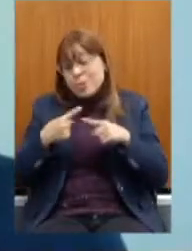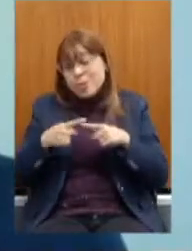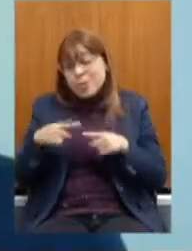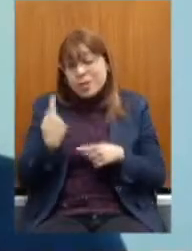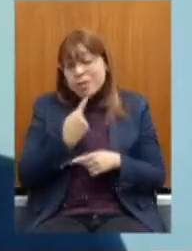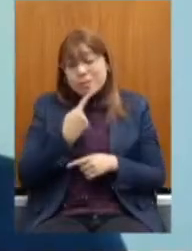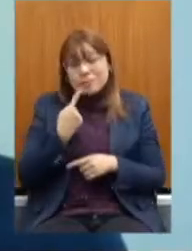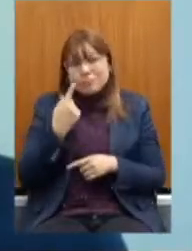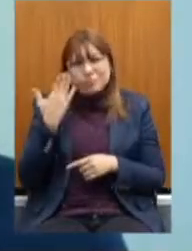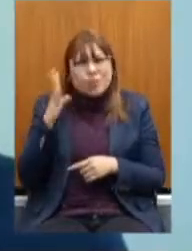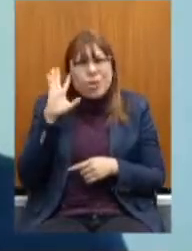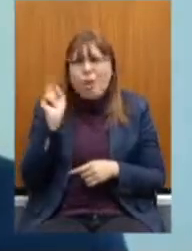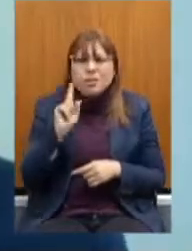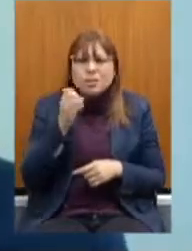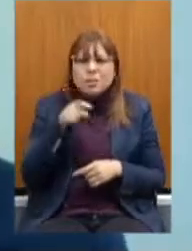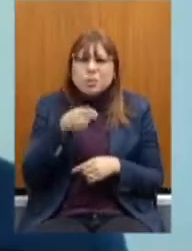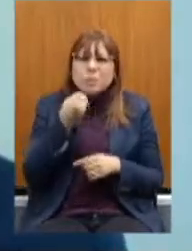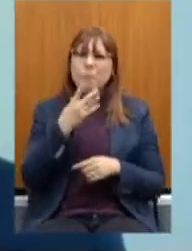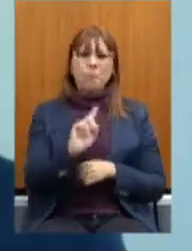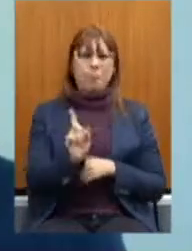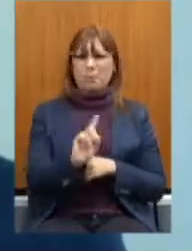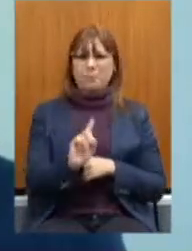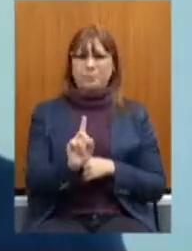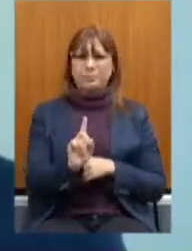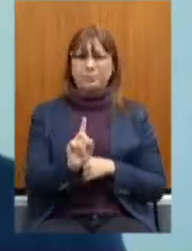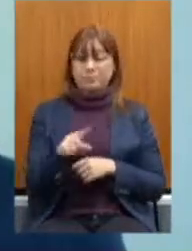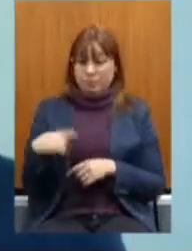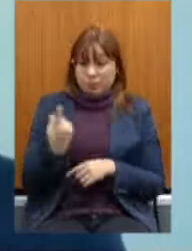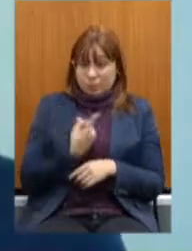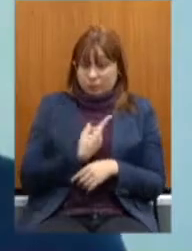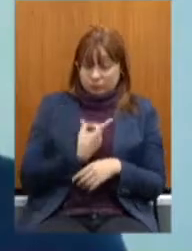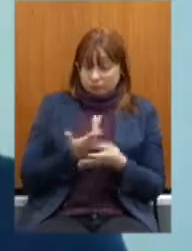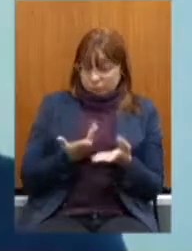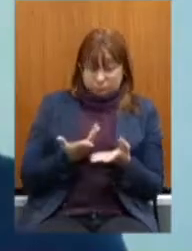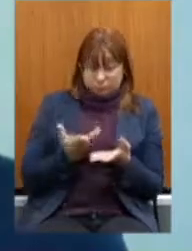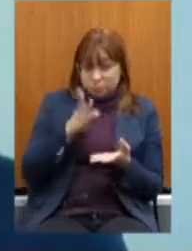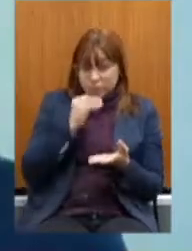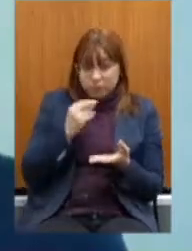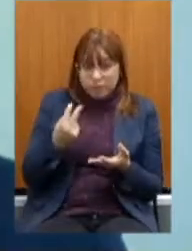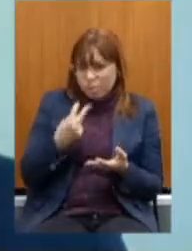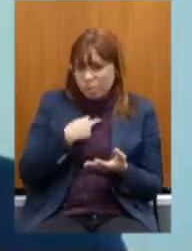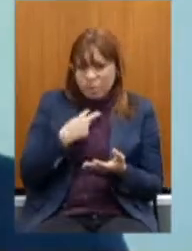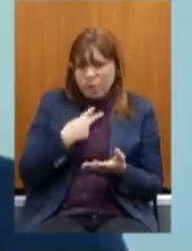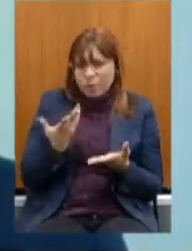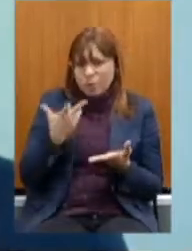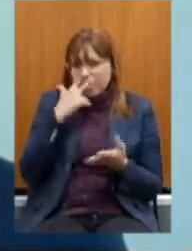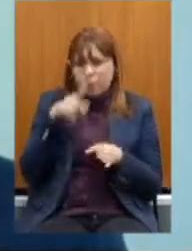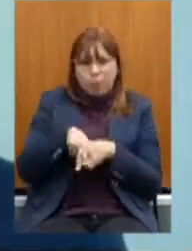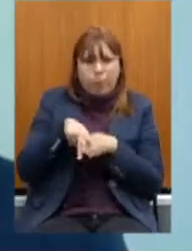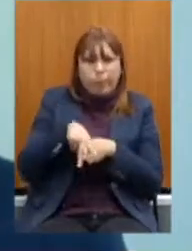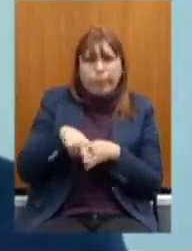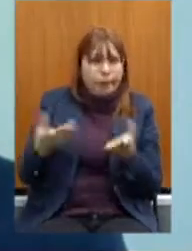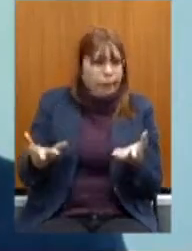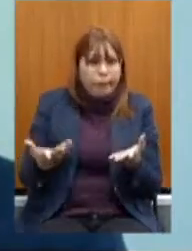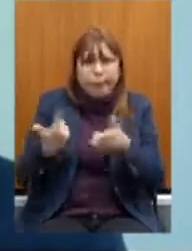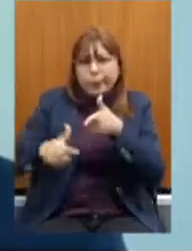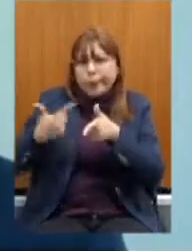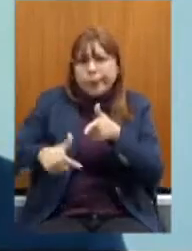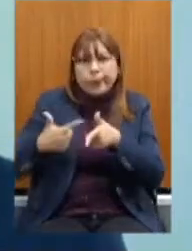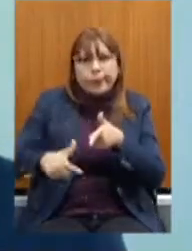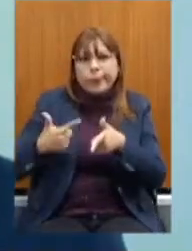E o servidor Ele não pode carregar Nas costas Todos os problemas Que o Estado